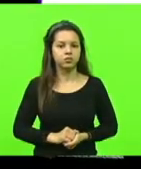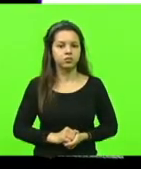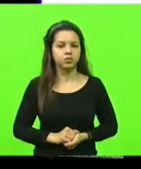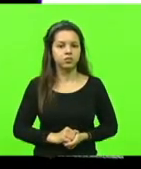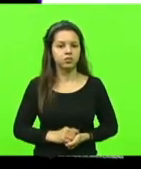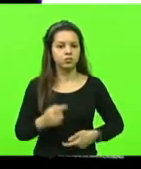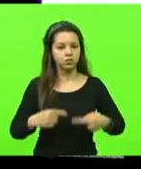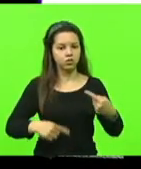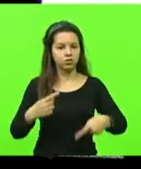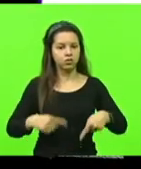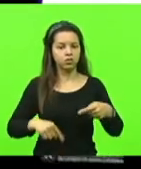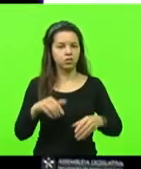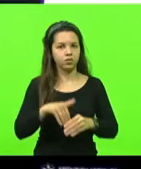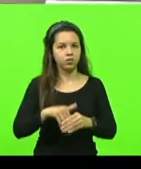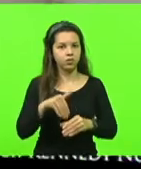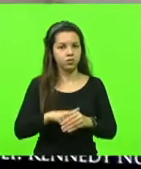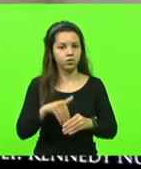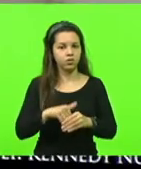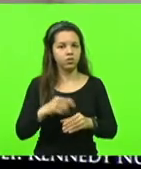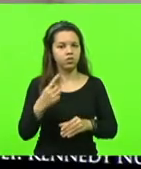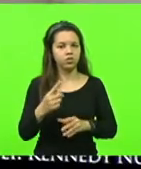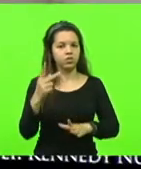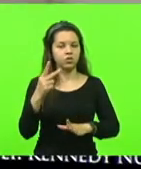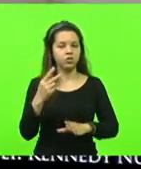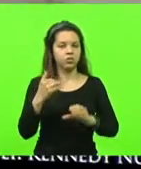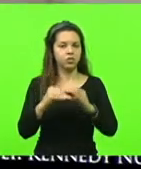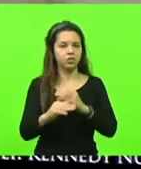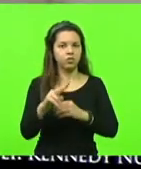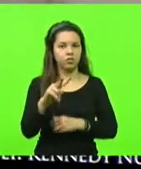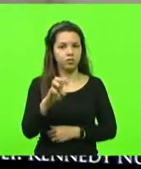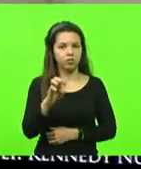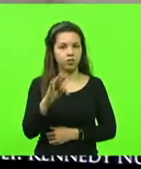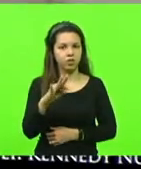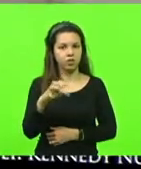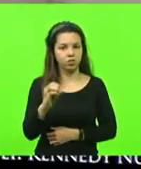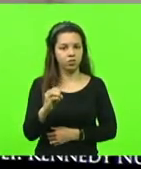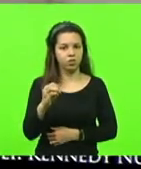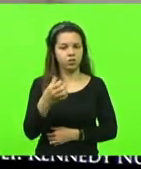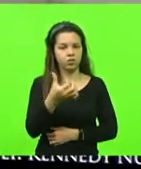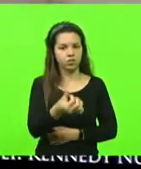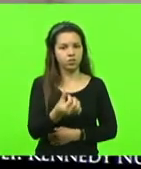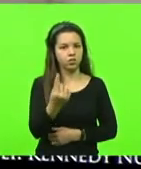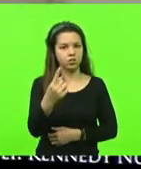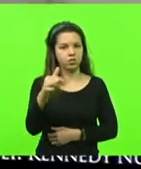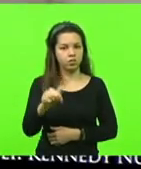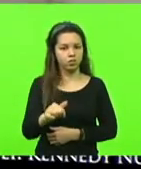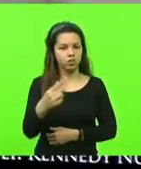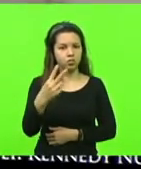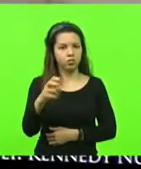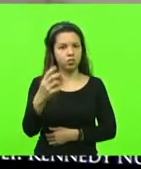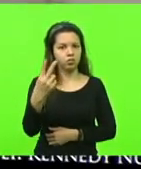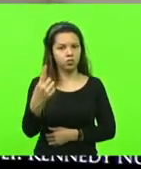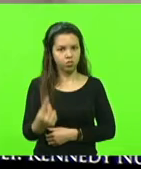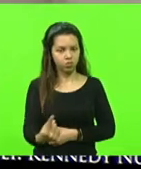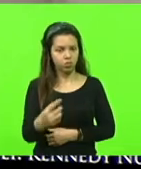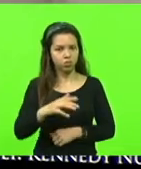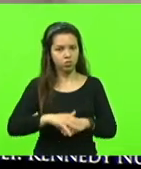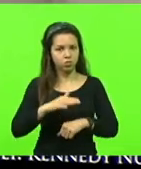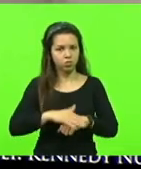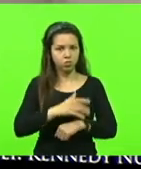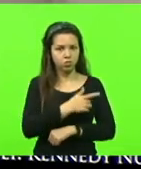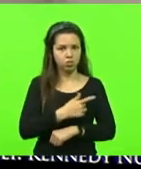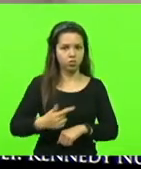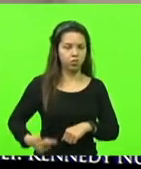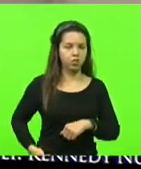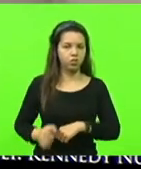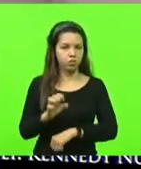Discussão e votação em turno único da mensagem de veto 617-2021, autor governo do Estado,